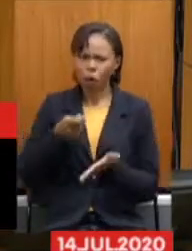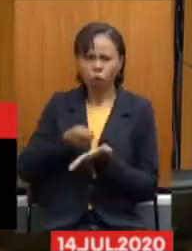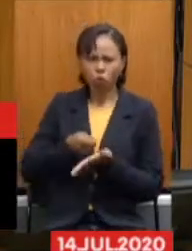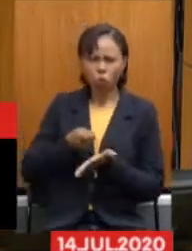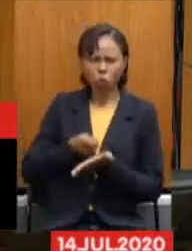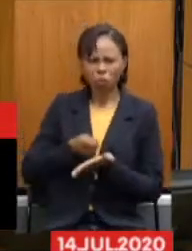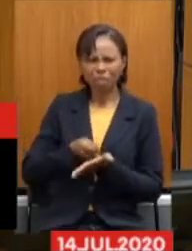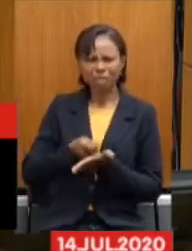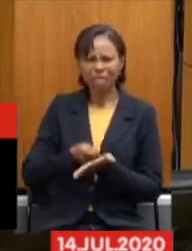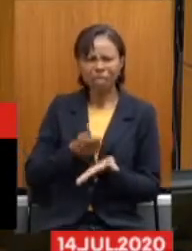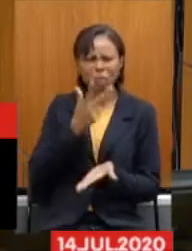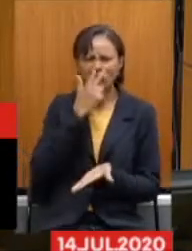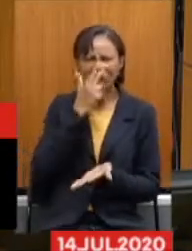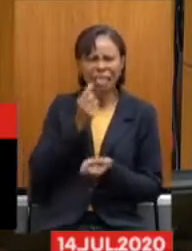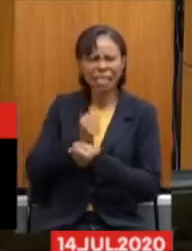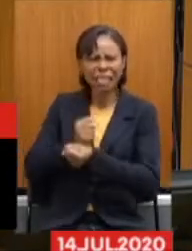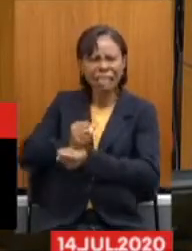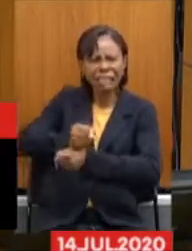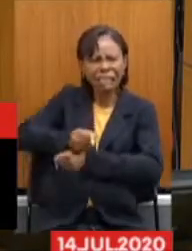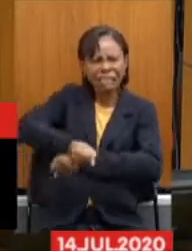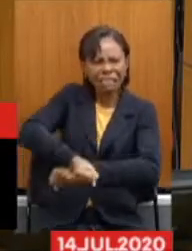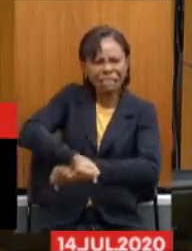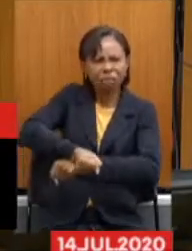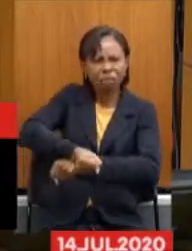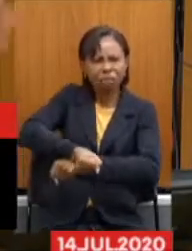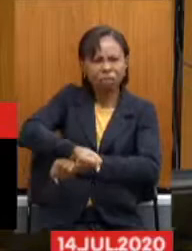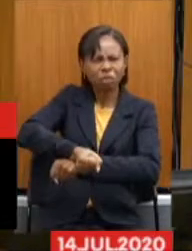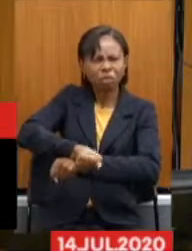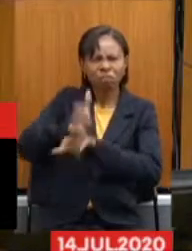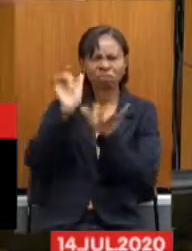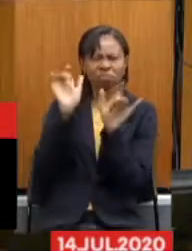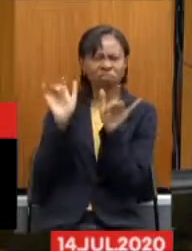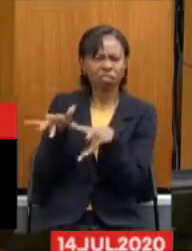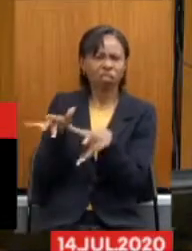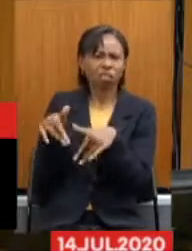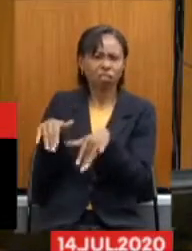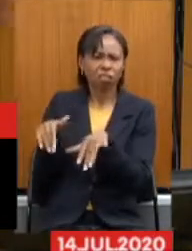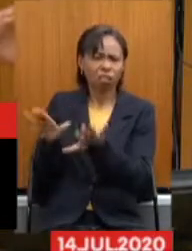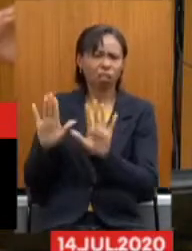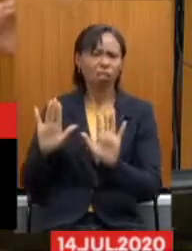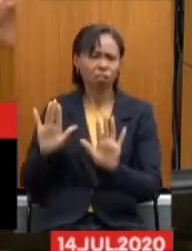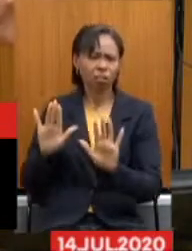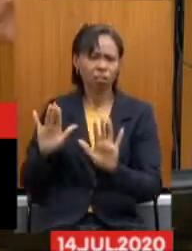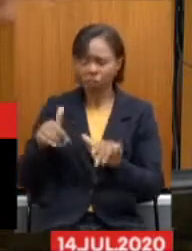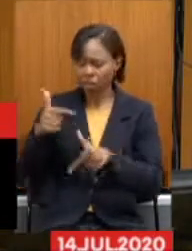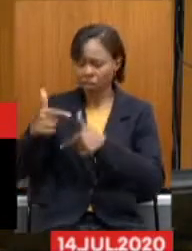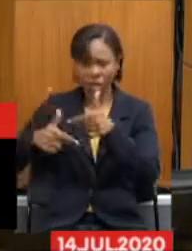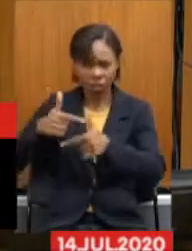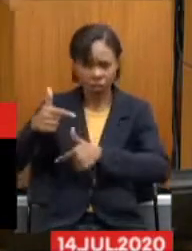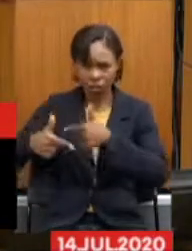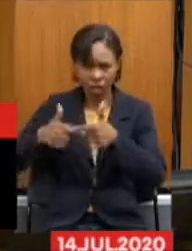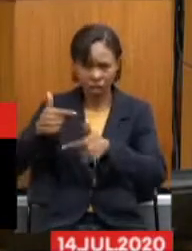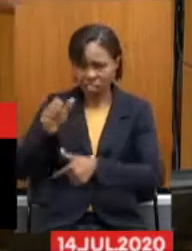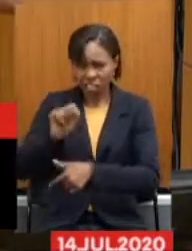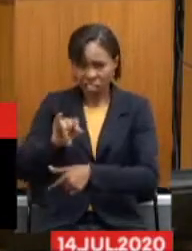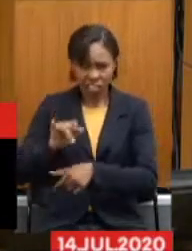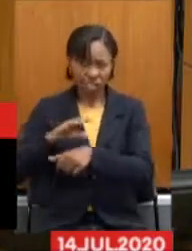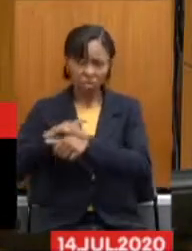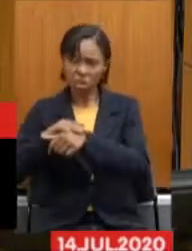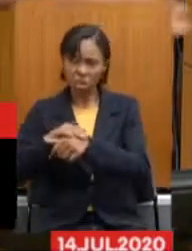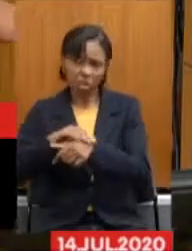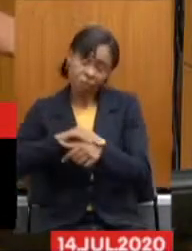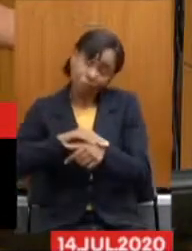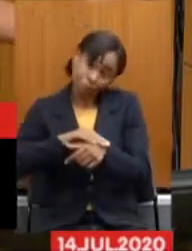uma condição como se fôssemos escravos, peças descartáveis. Vá lá e produz, se exponha, e se adoecer, afasta,